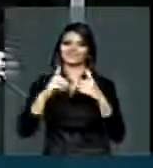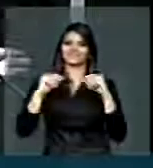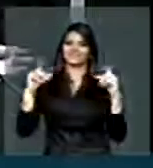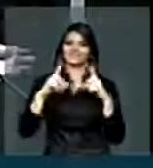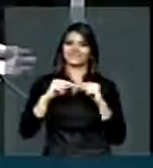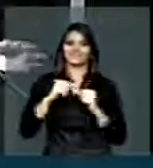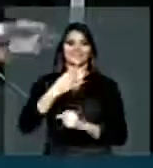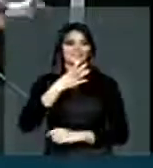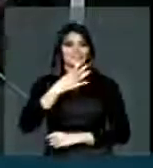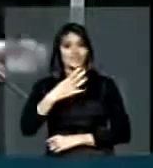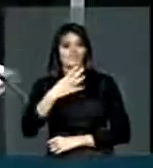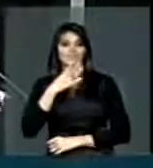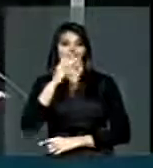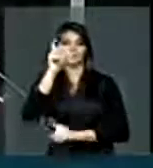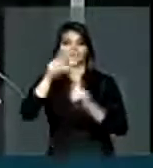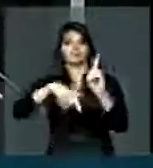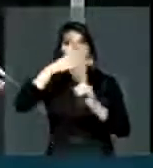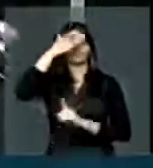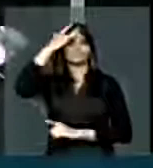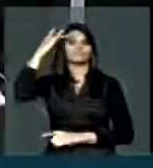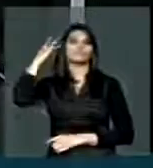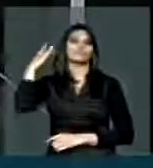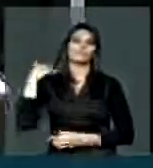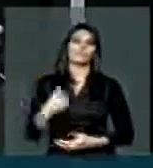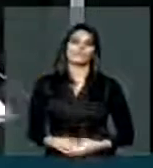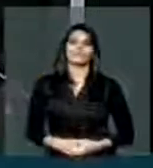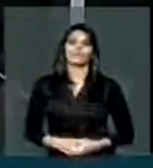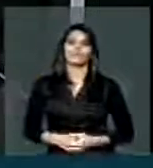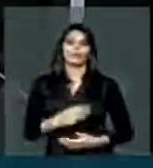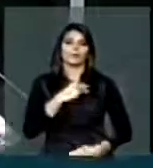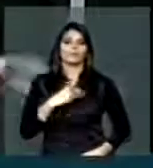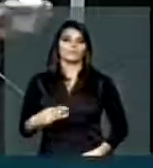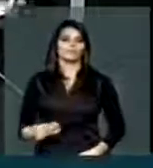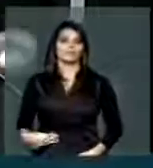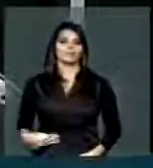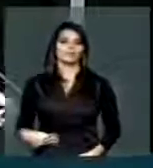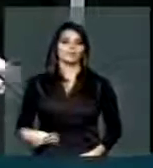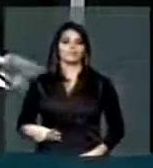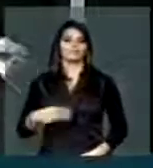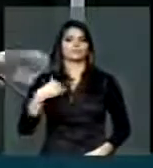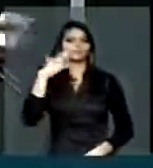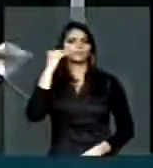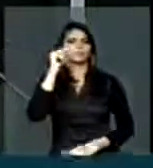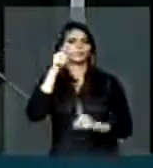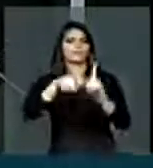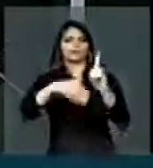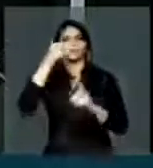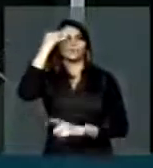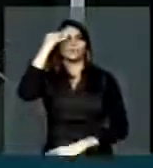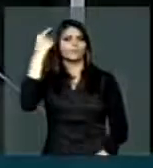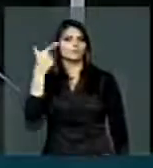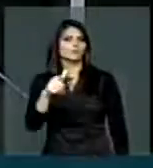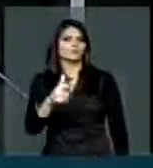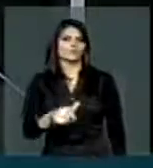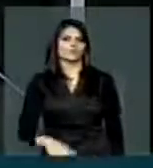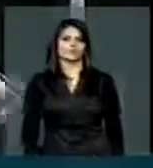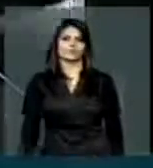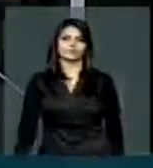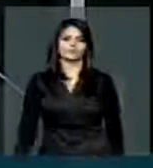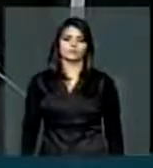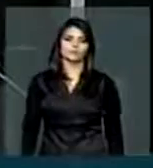Conheço a pessoa do nosso ministro, sei que ele não é capaz de fazer uma coisa dessa.